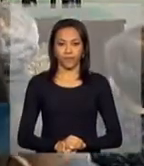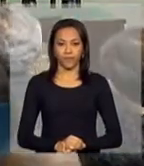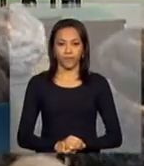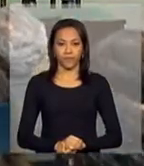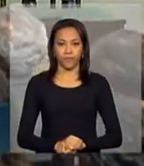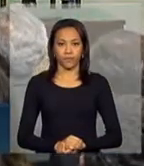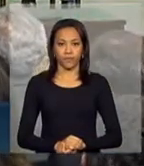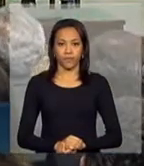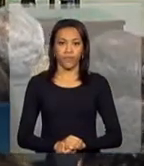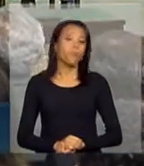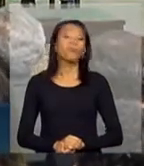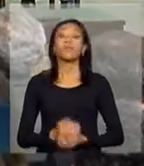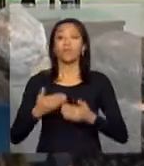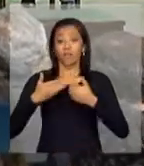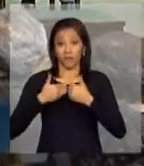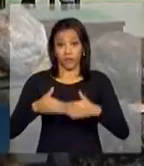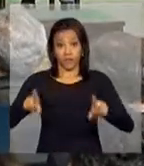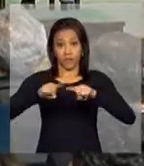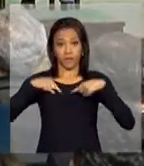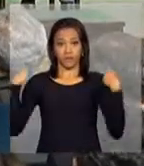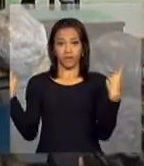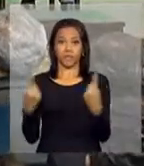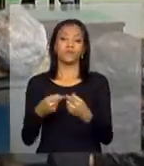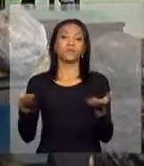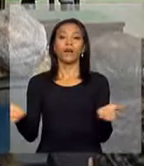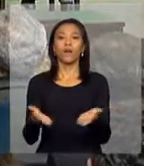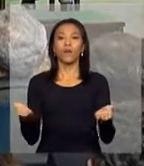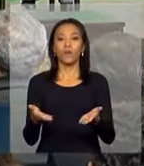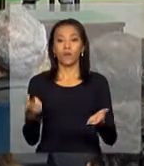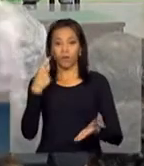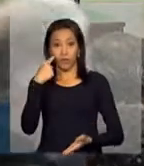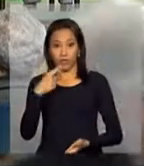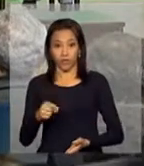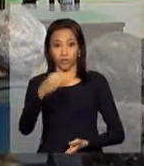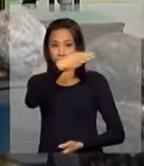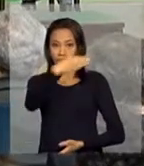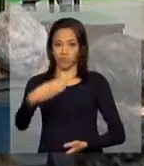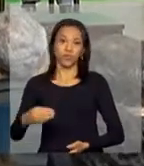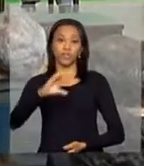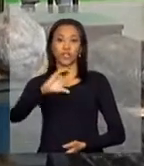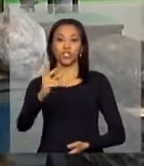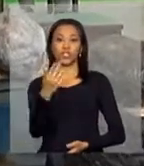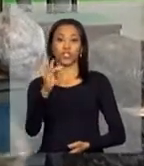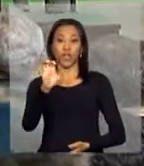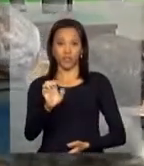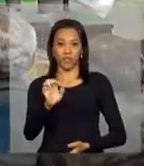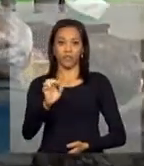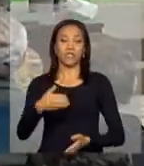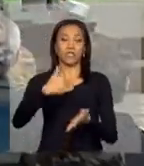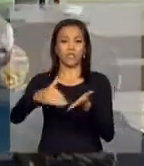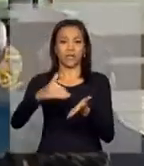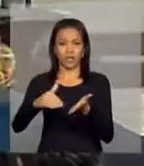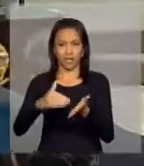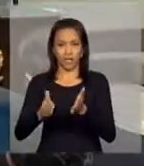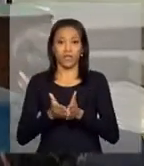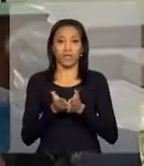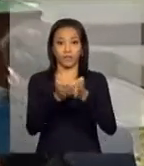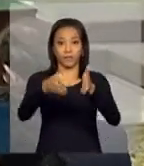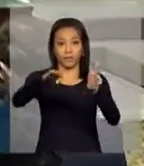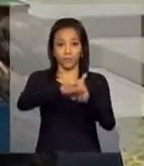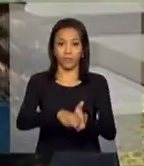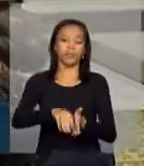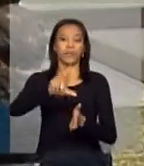Dando início a esta cerimônia, nós ouviremos a apresentação do ministro-chefe da Secretaria de Portos, Leônidas Cristiano.